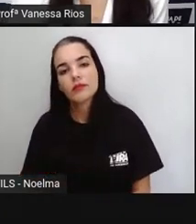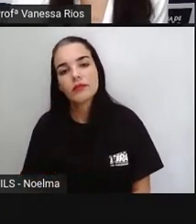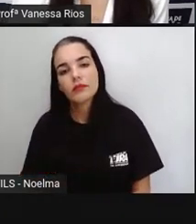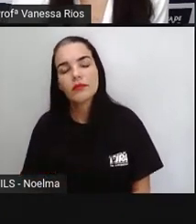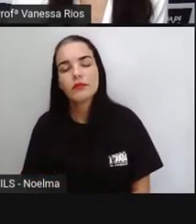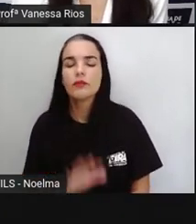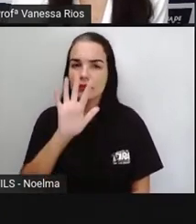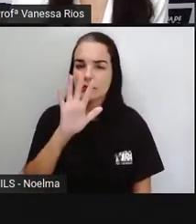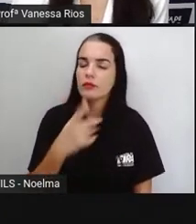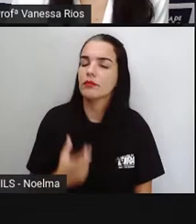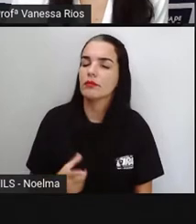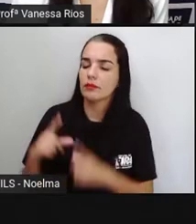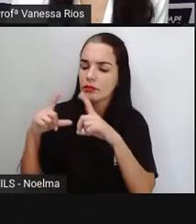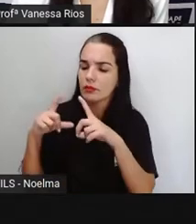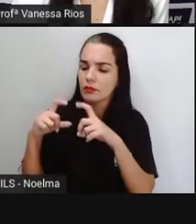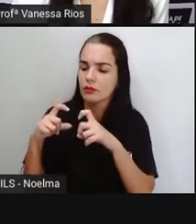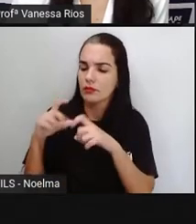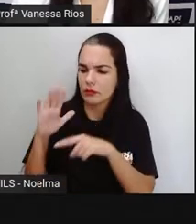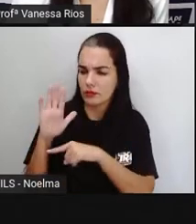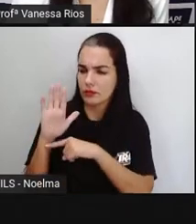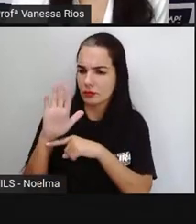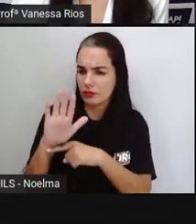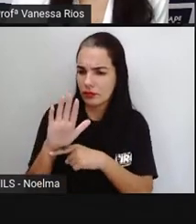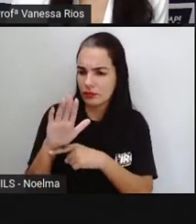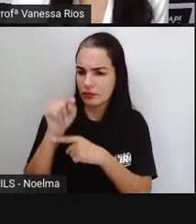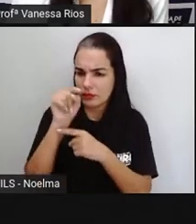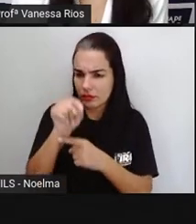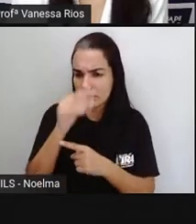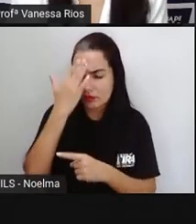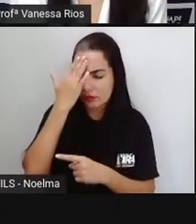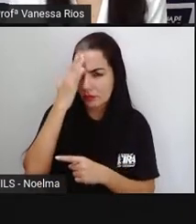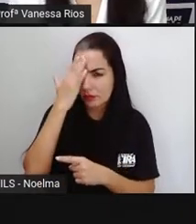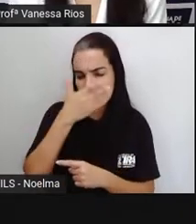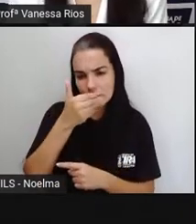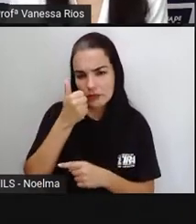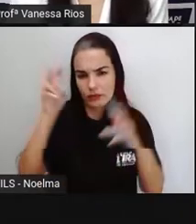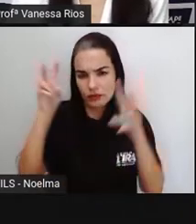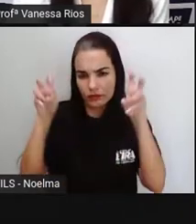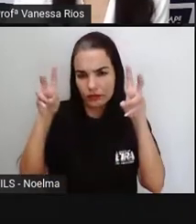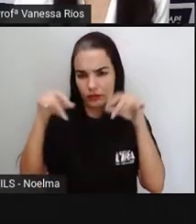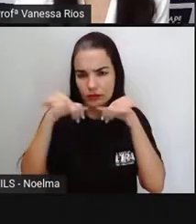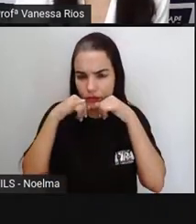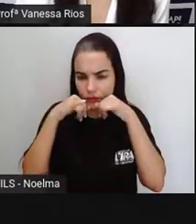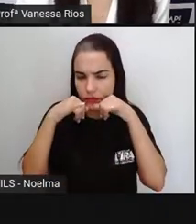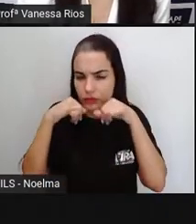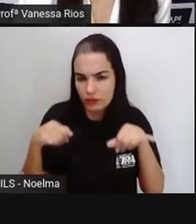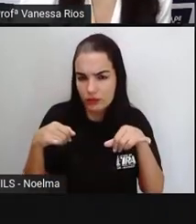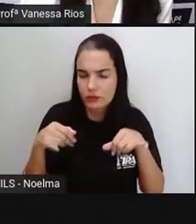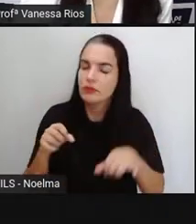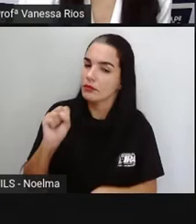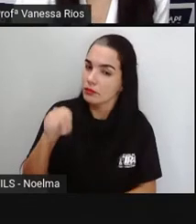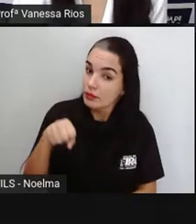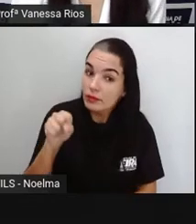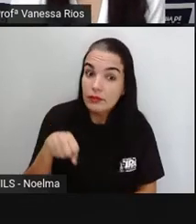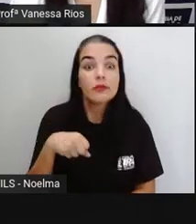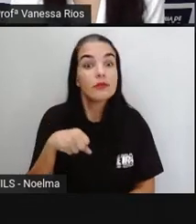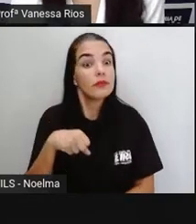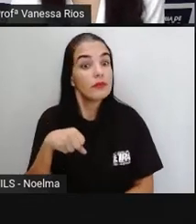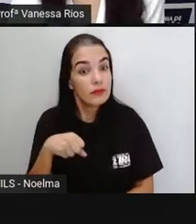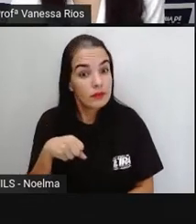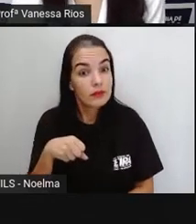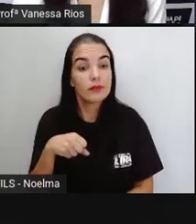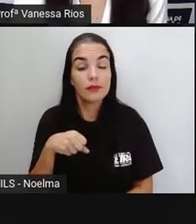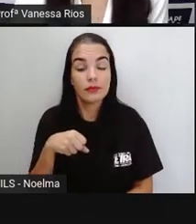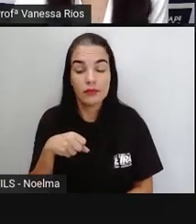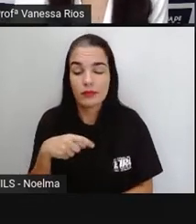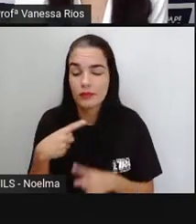Ela ajudou a entender melhor o tema da notícia? Sim, não é? Mesmo quando a gente lê somente o título e já observa